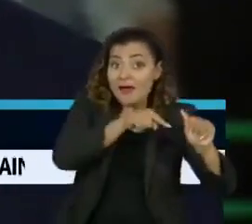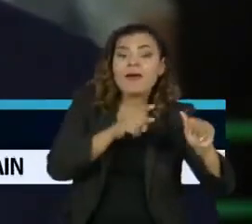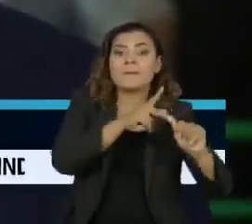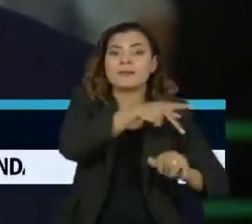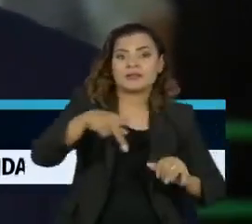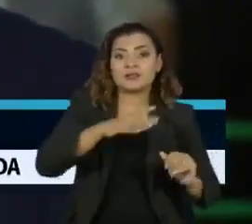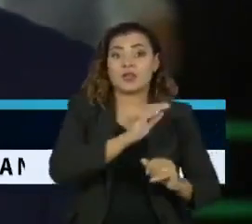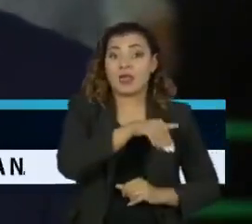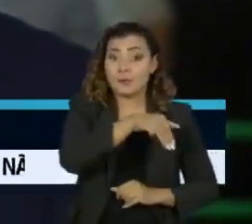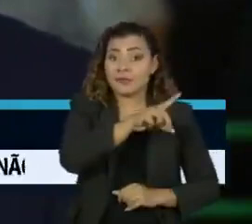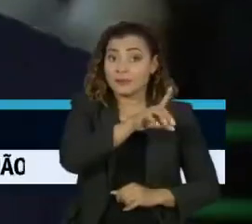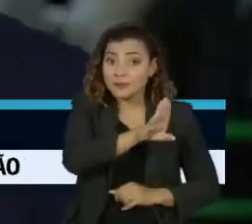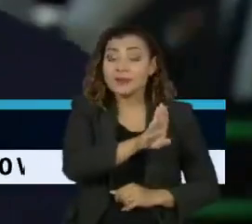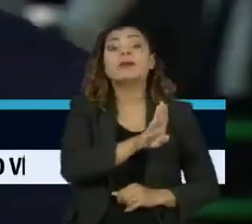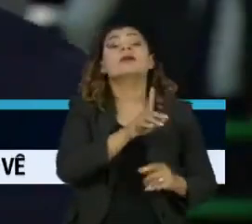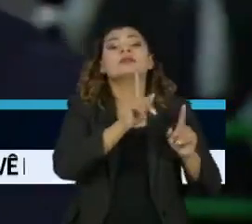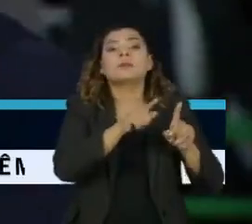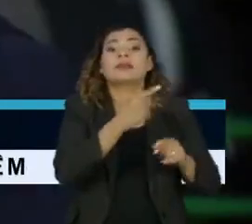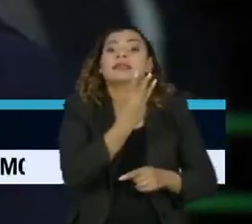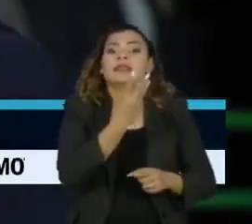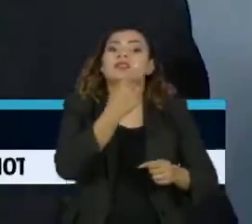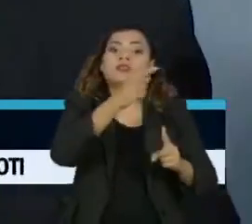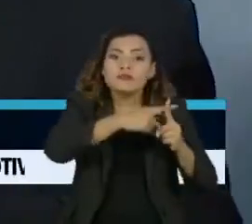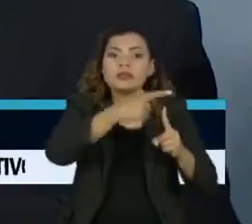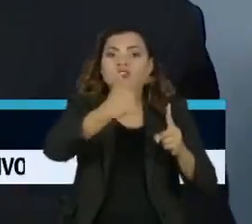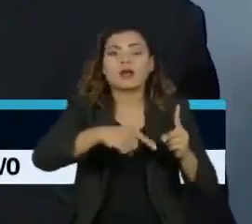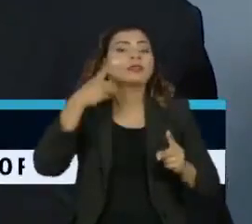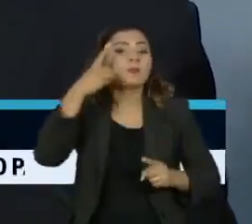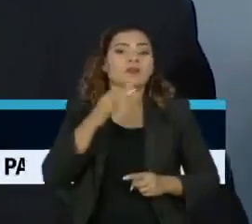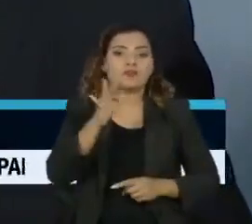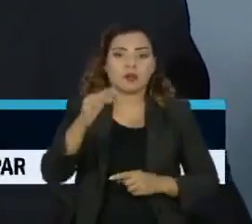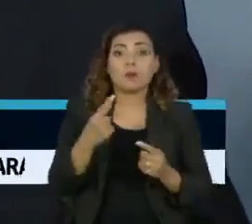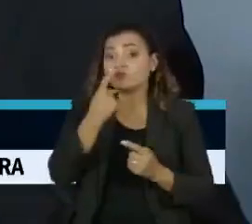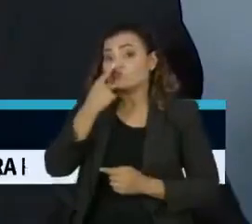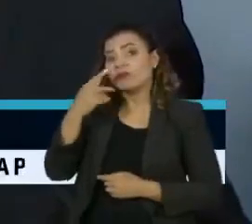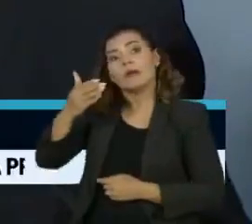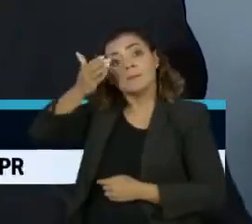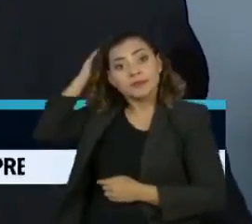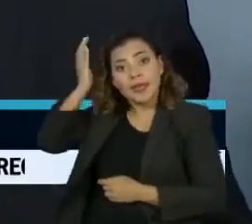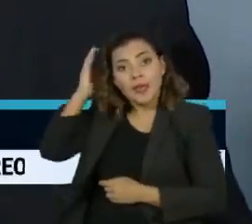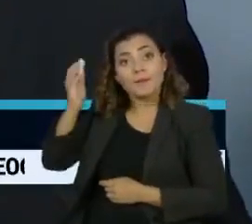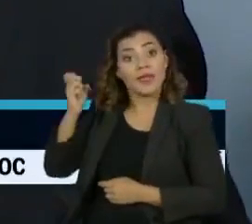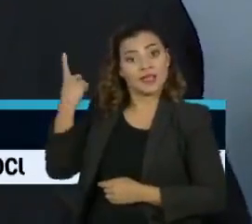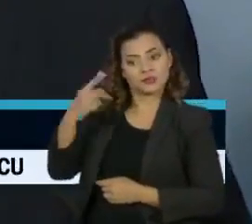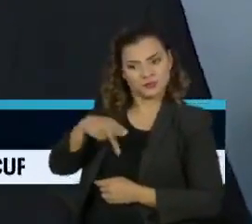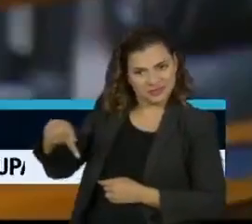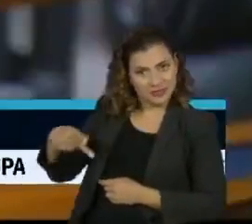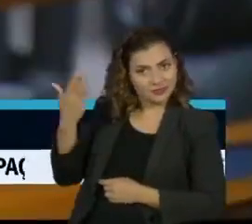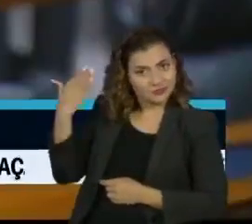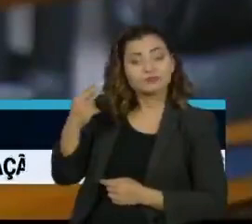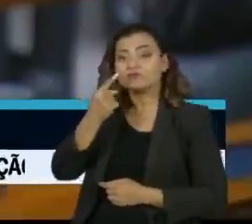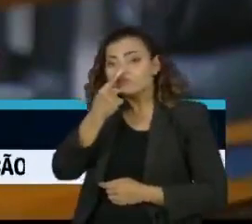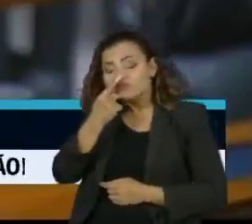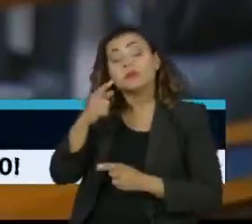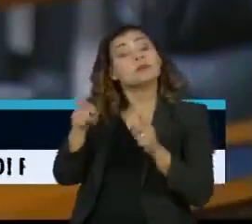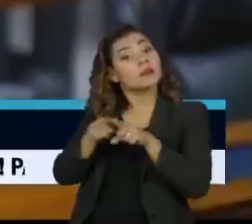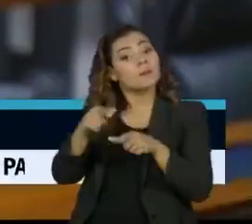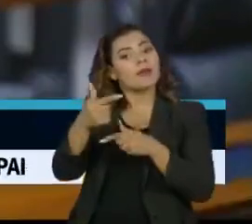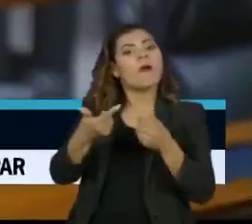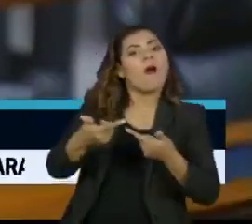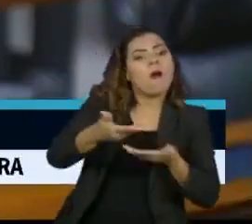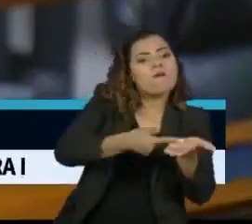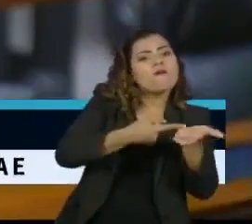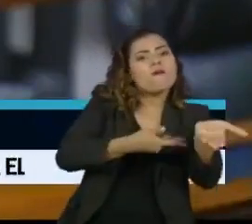MDB e está no terceiro mandato de deputado federal. Ele é próximo do ex-presidente Michel Temer, do mesmo partido, que tem atuado nos